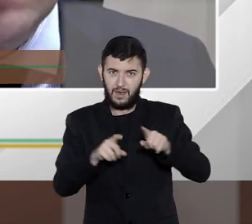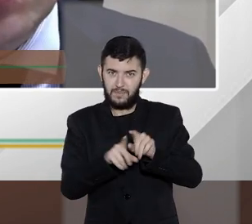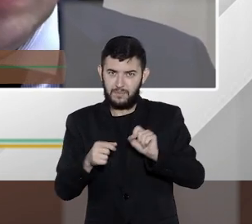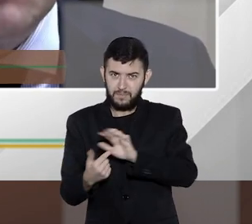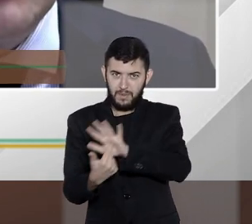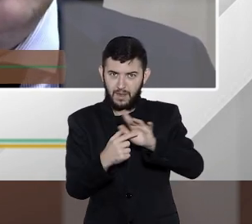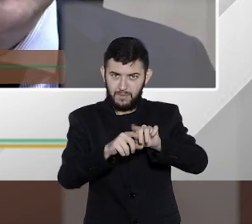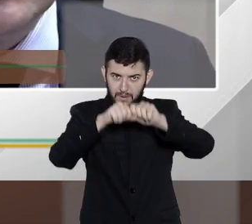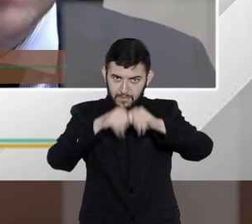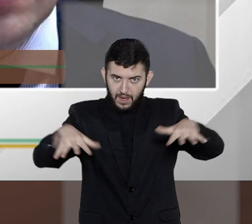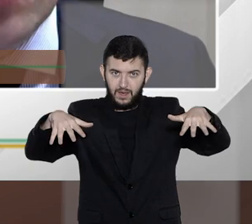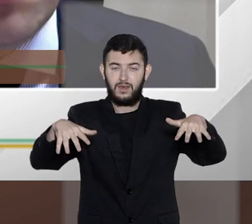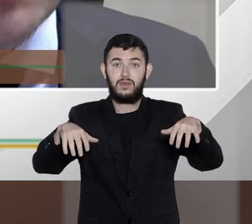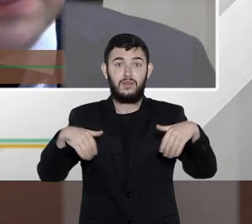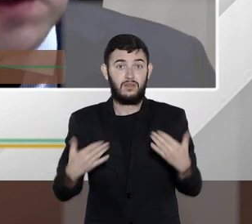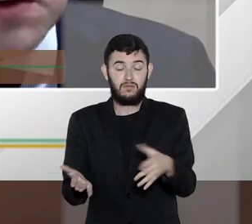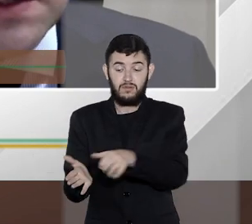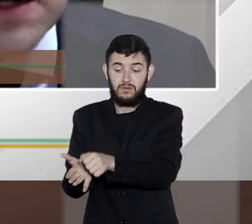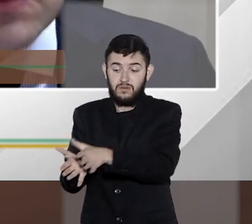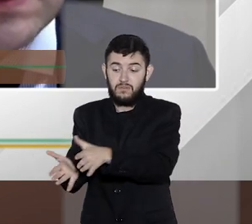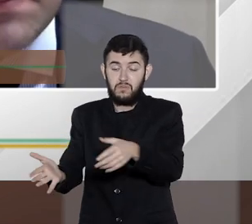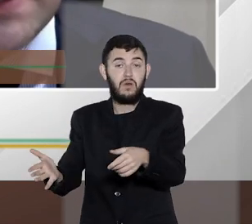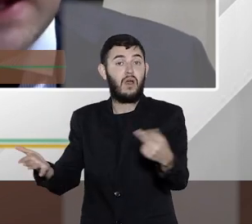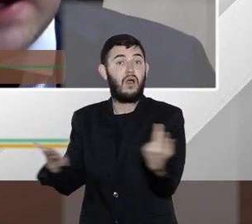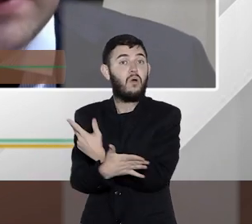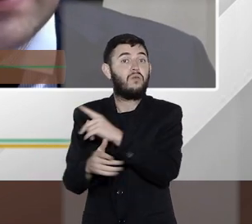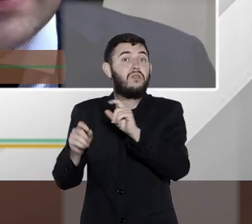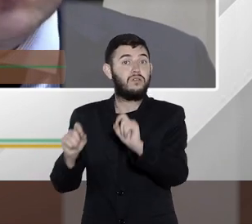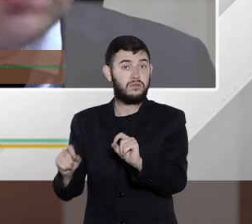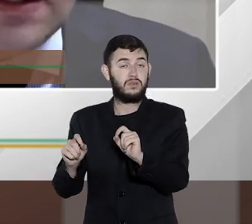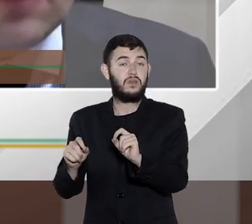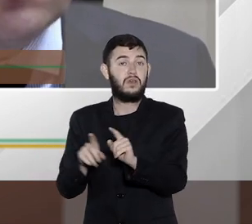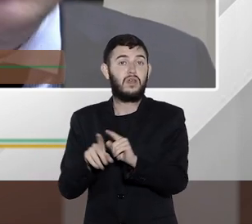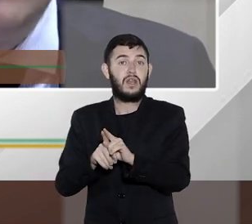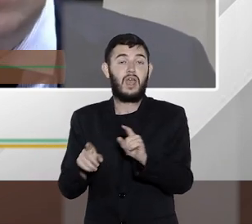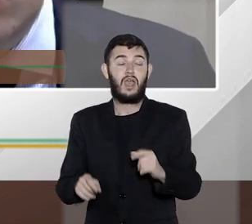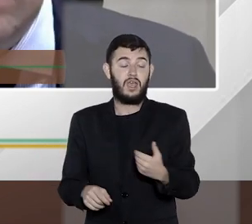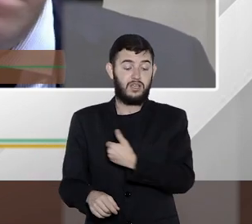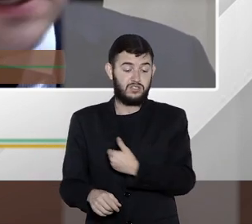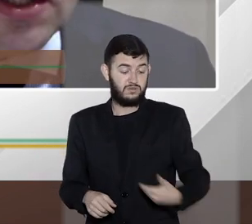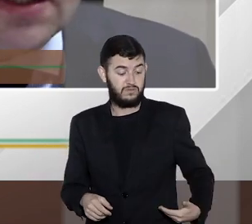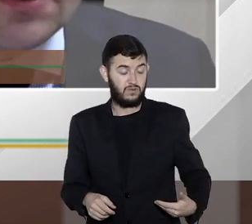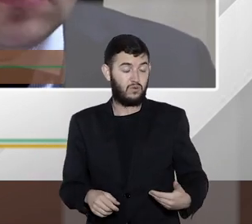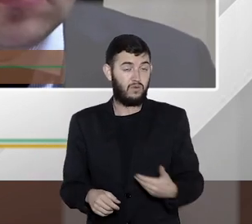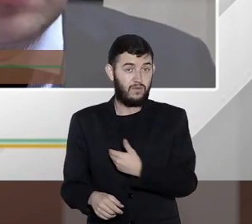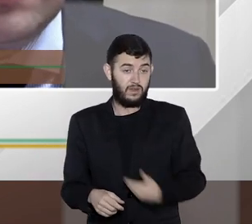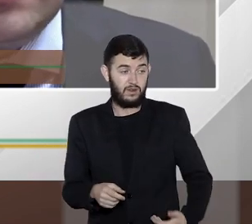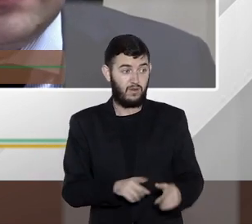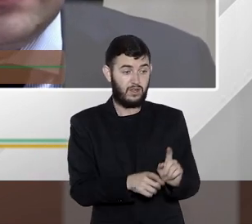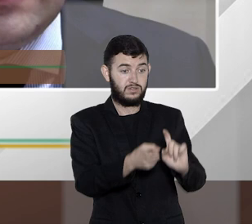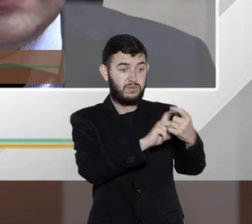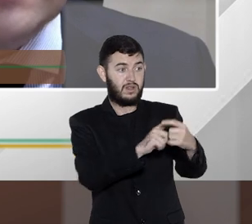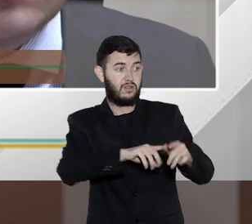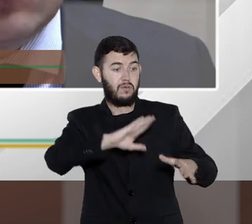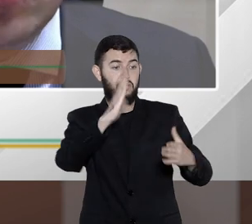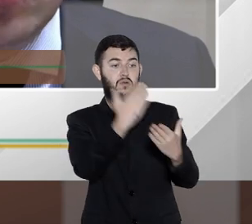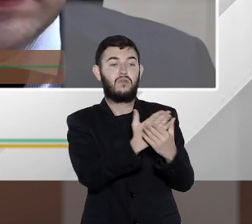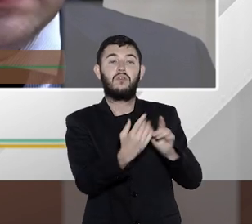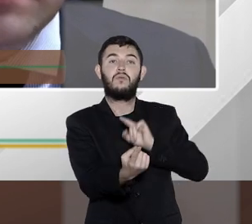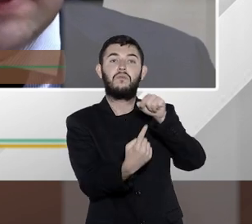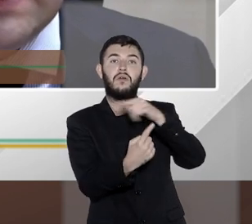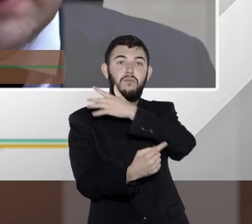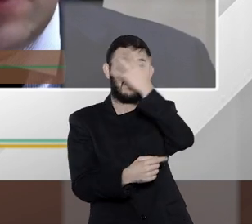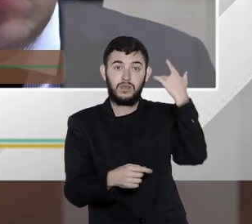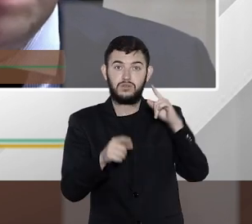aquelas punições previstas no processo administrativo disciplinar, caso tenha um servidor praticando essa